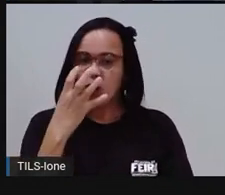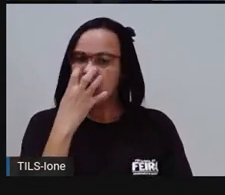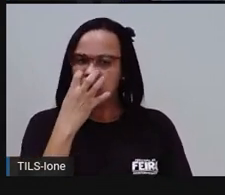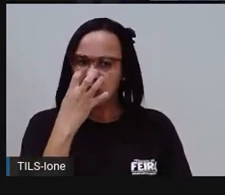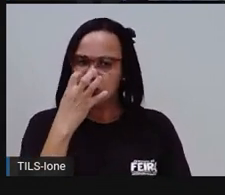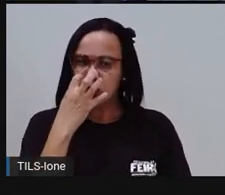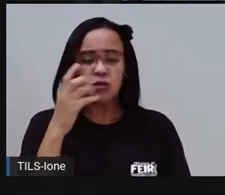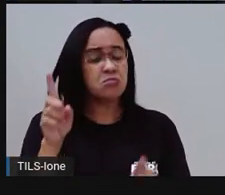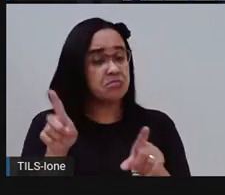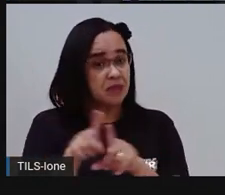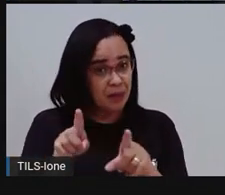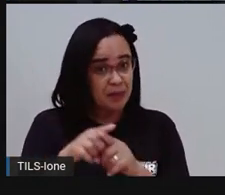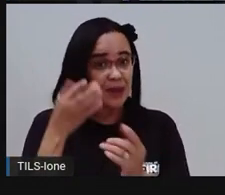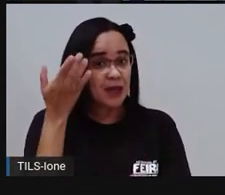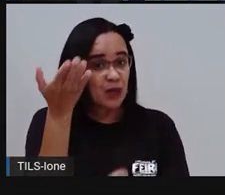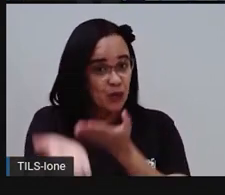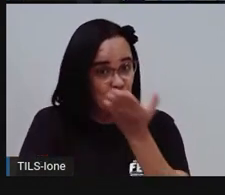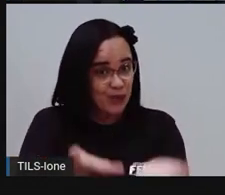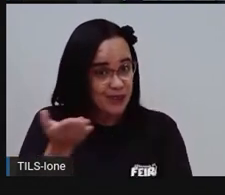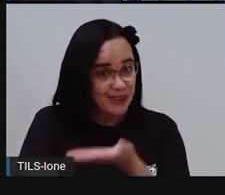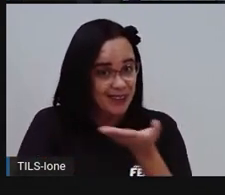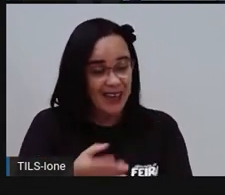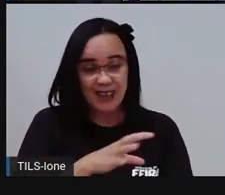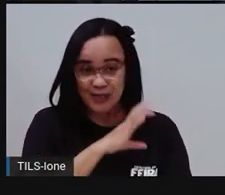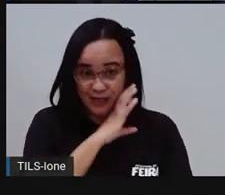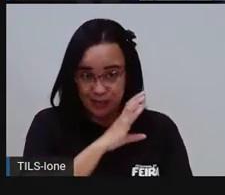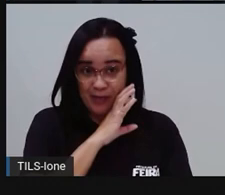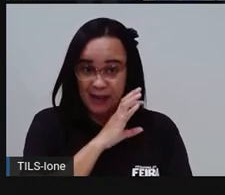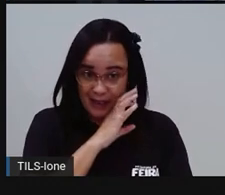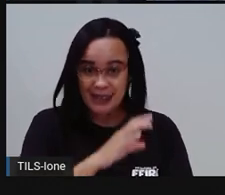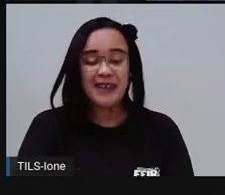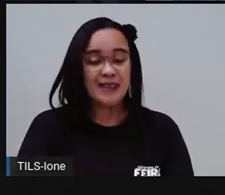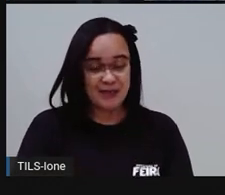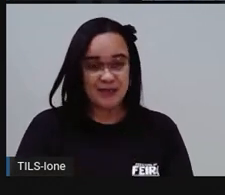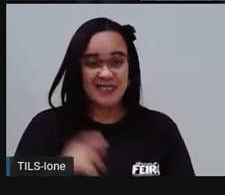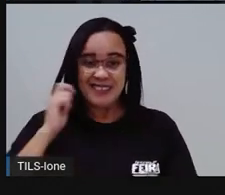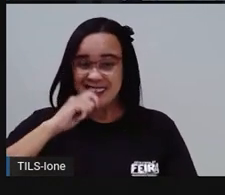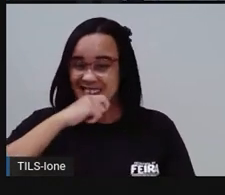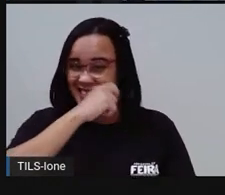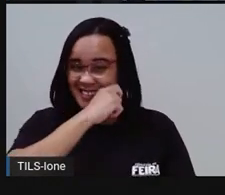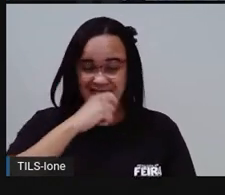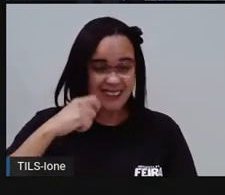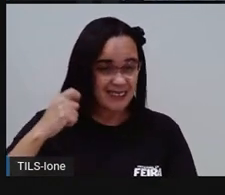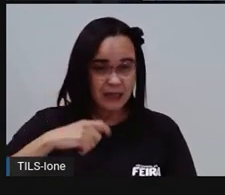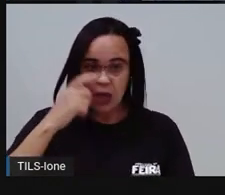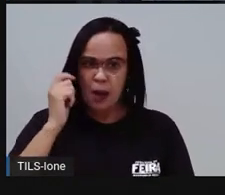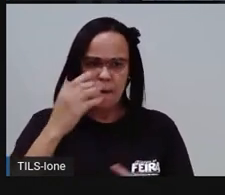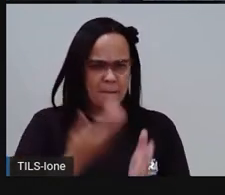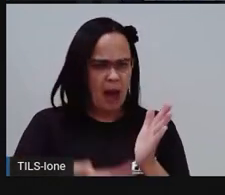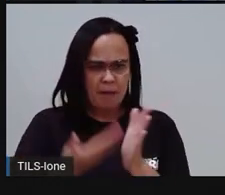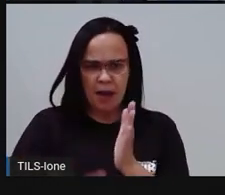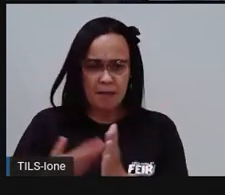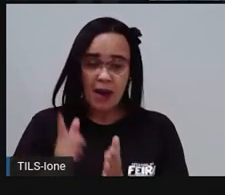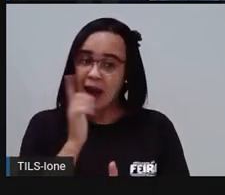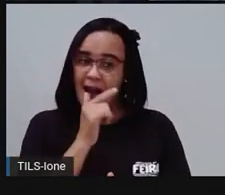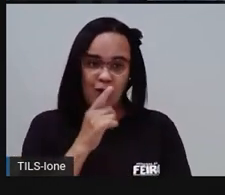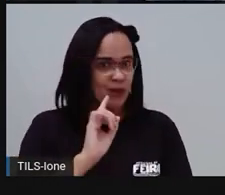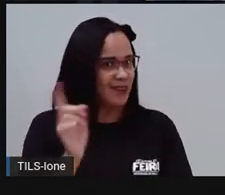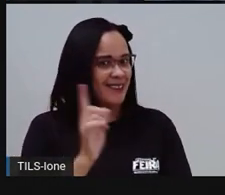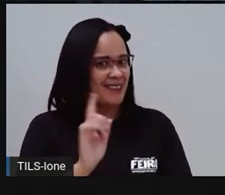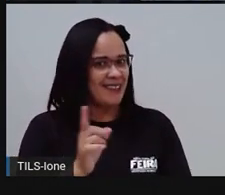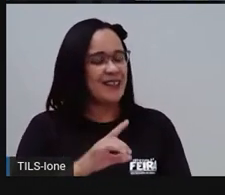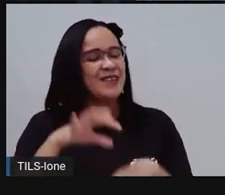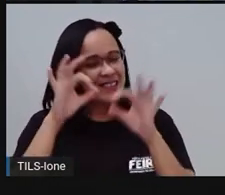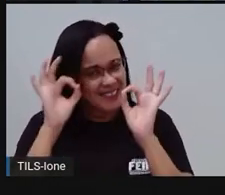aberta, né? Quando vão escovar o dente, também não deixam a torneira aberta. Tenho certeza que vocês são muito econômicos aí na